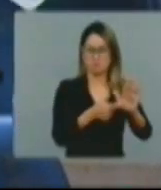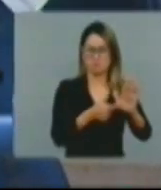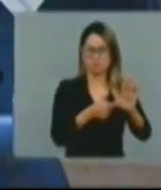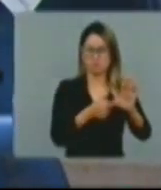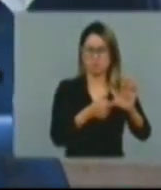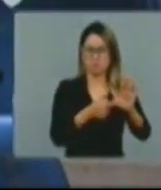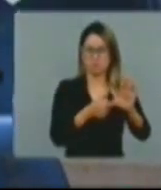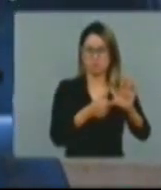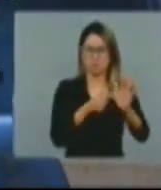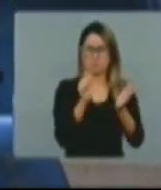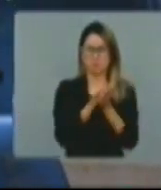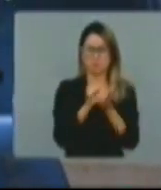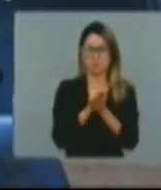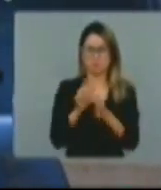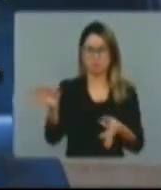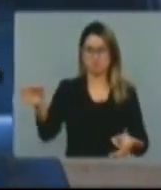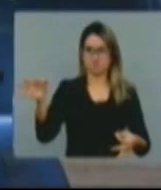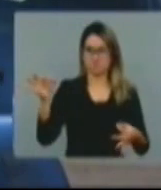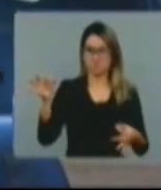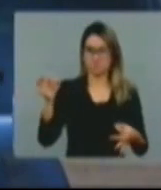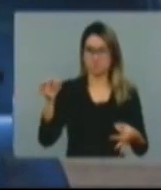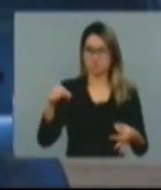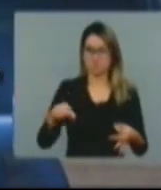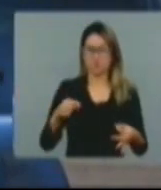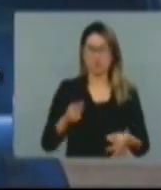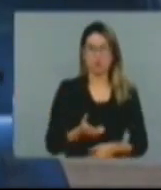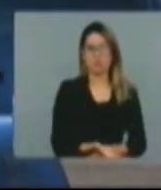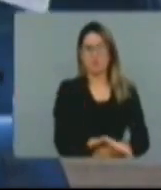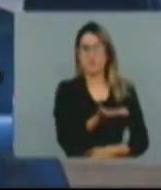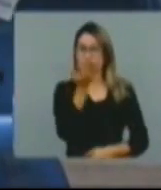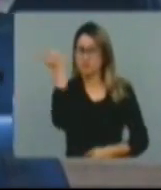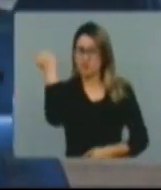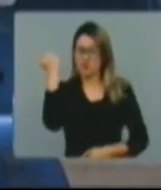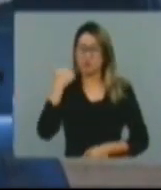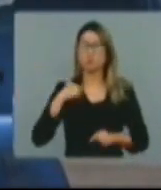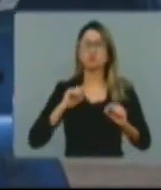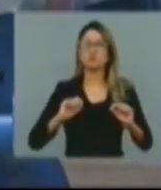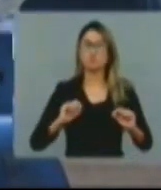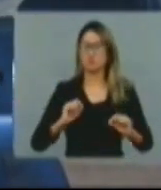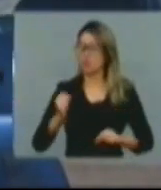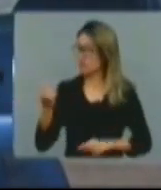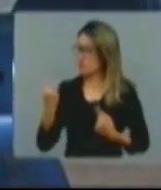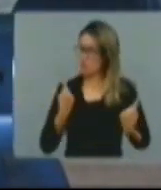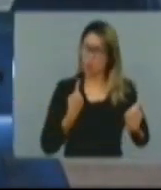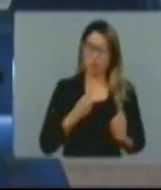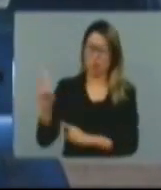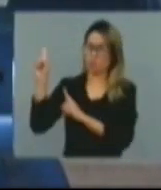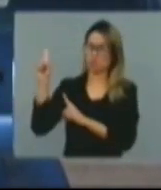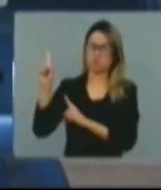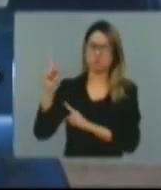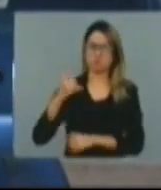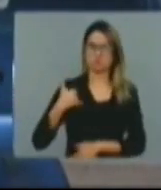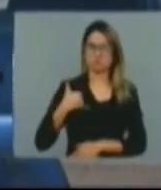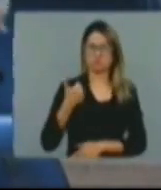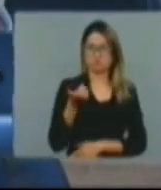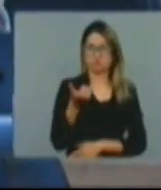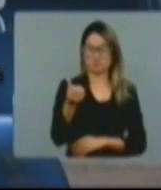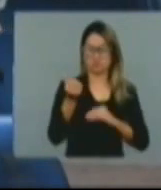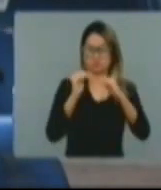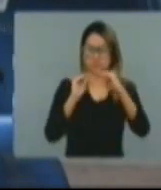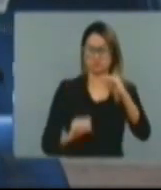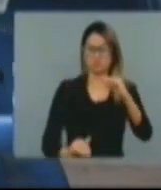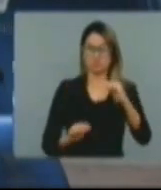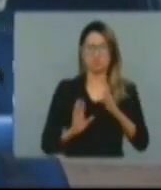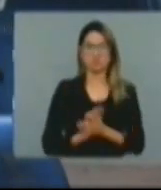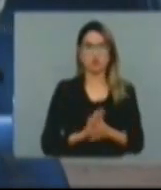panfleto. Construa conosco a atividade contra a redução e no panfleto dele diz todo mundo